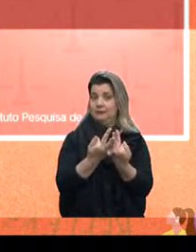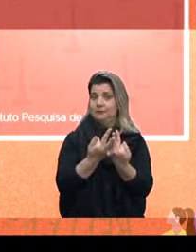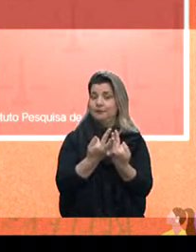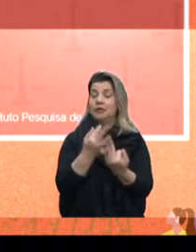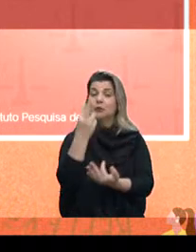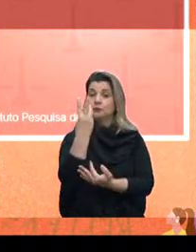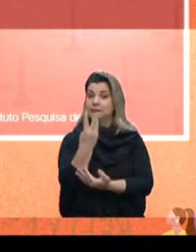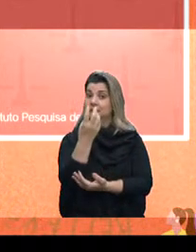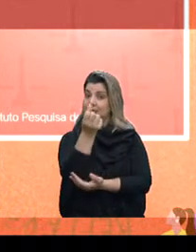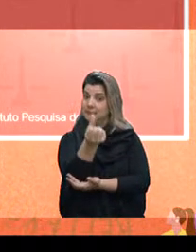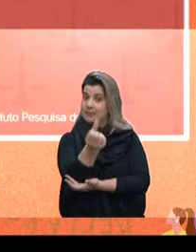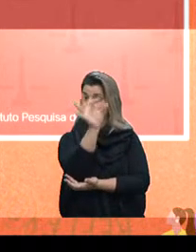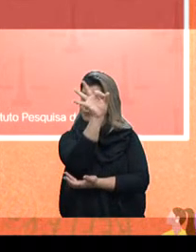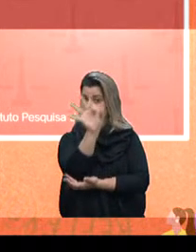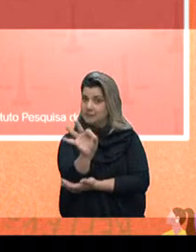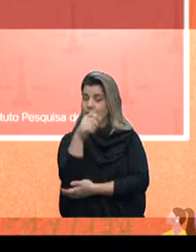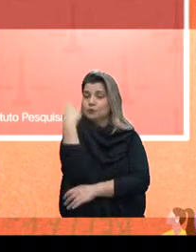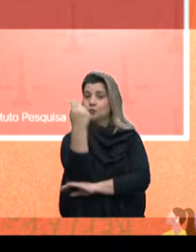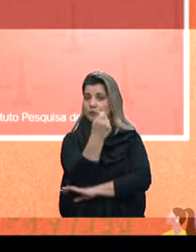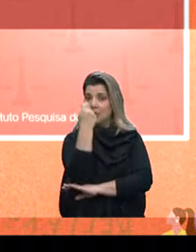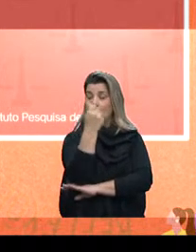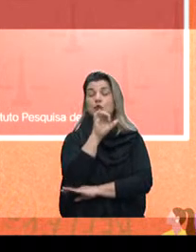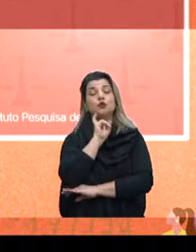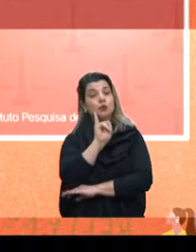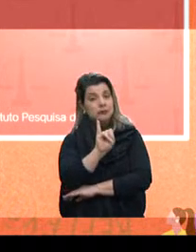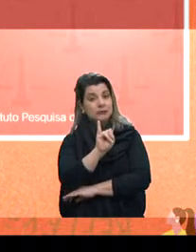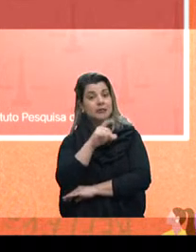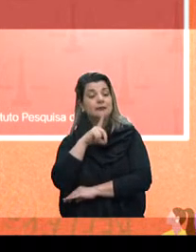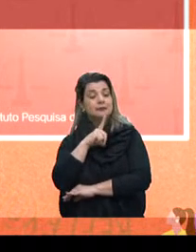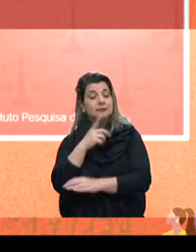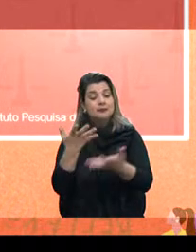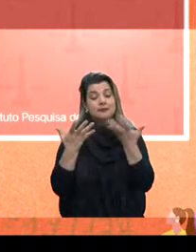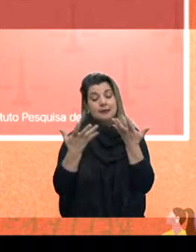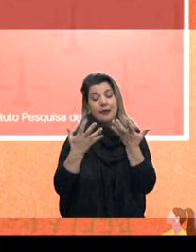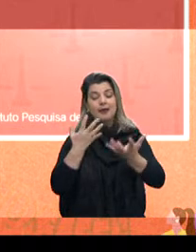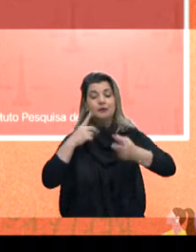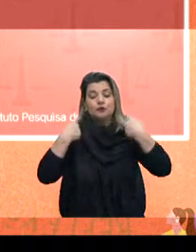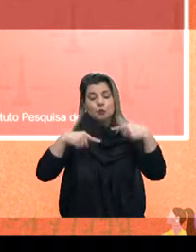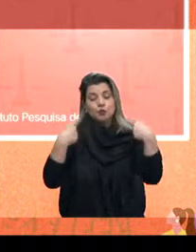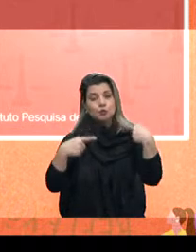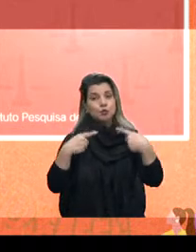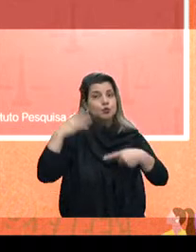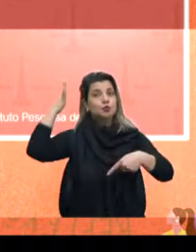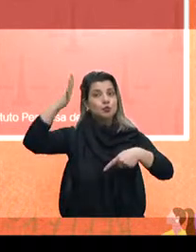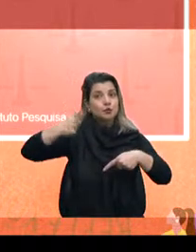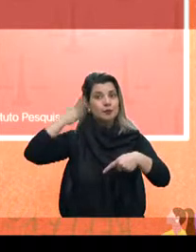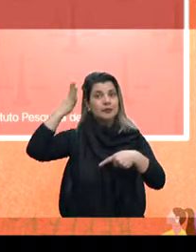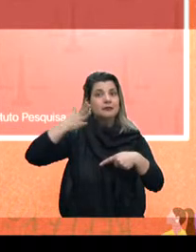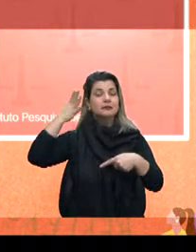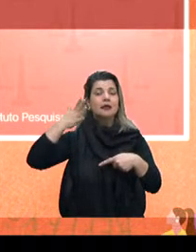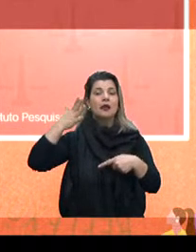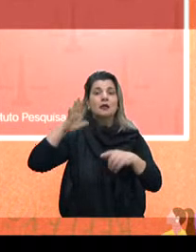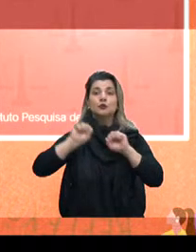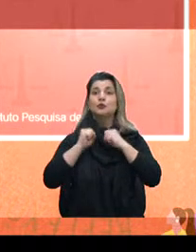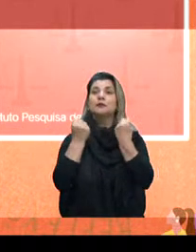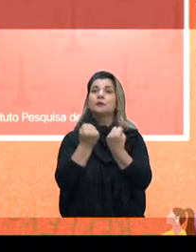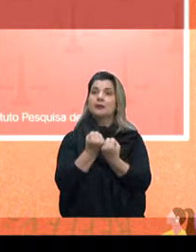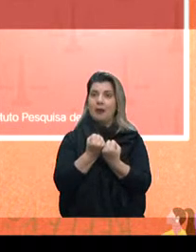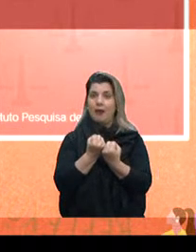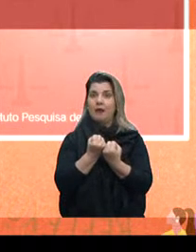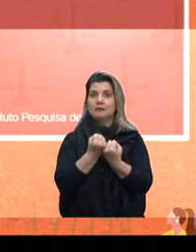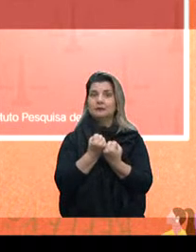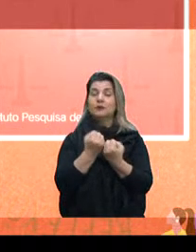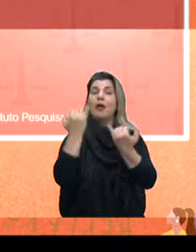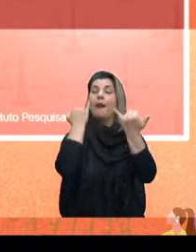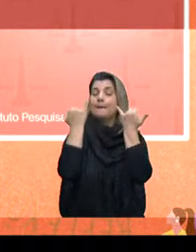36% dos gaúchos, se a gente quisesse discutir com os nossos palestrantes dos seminários, isso seria